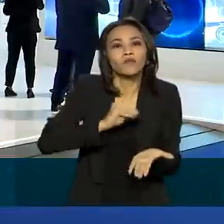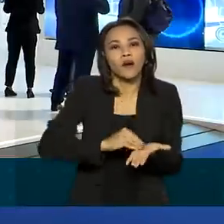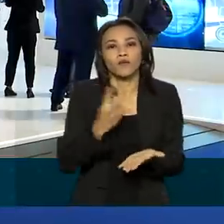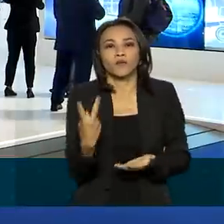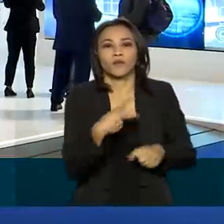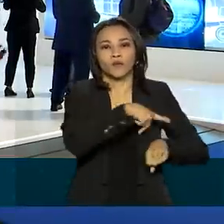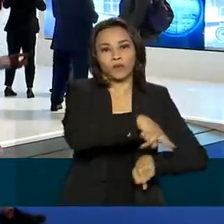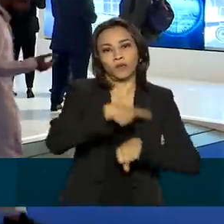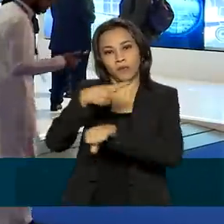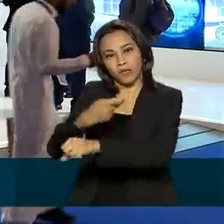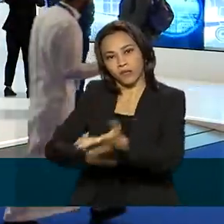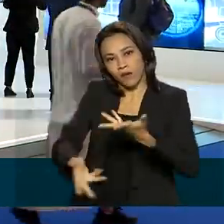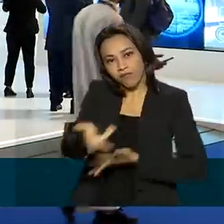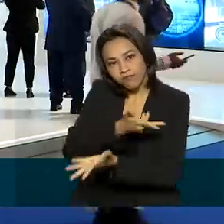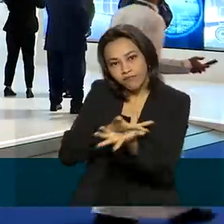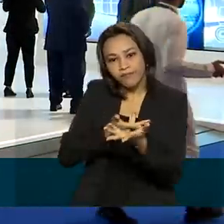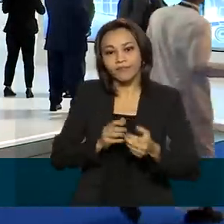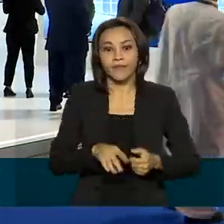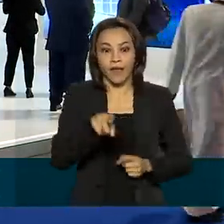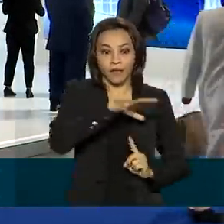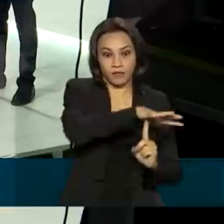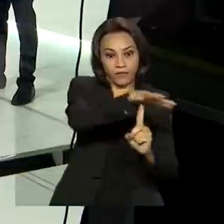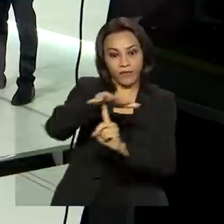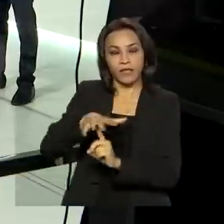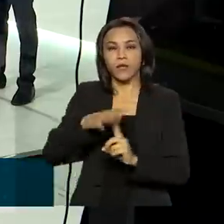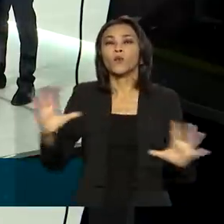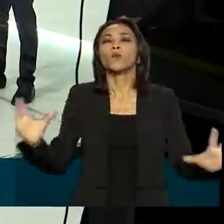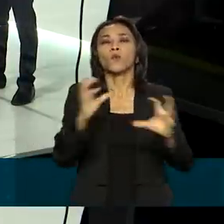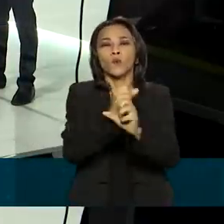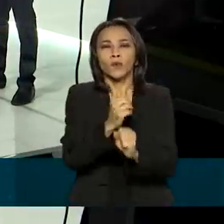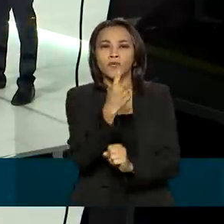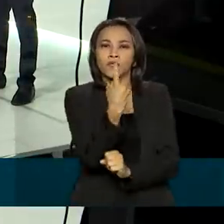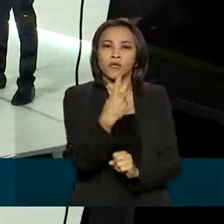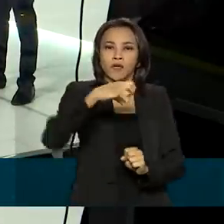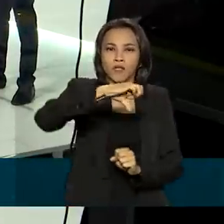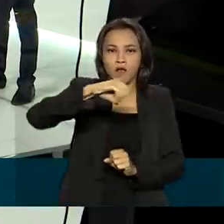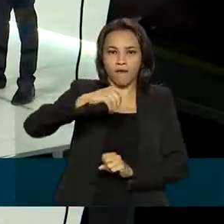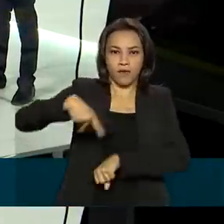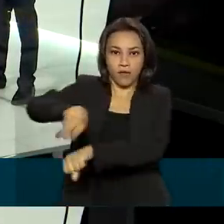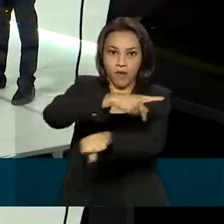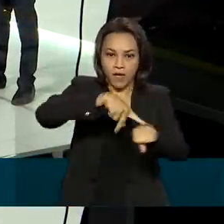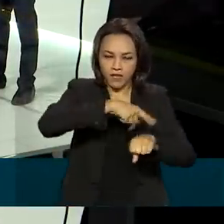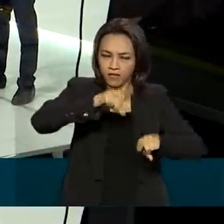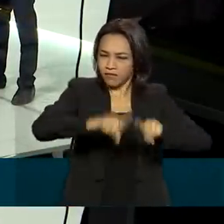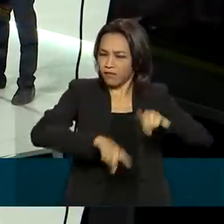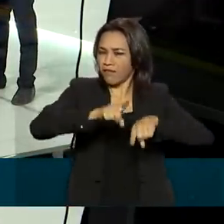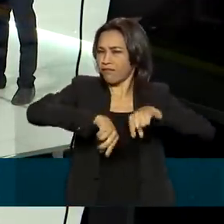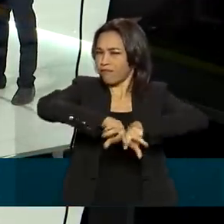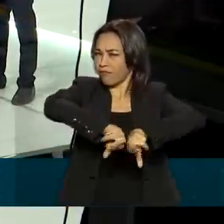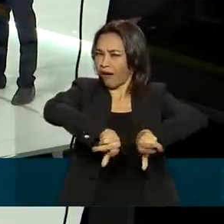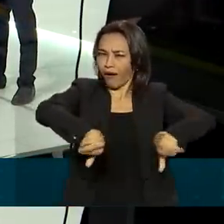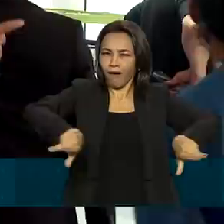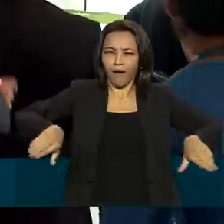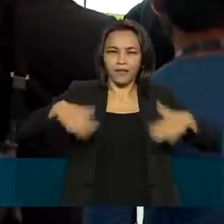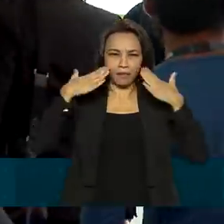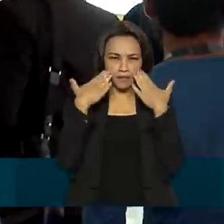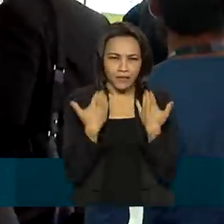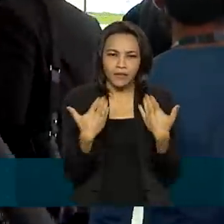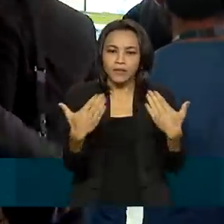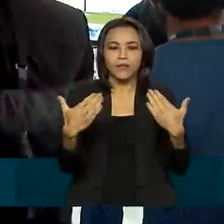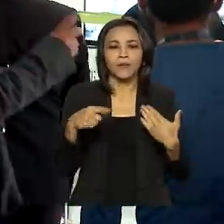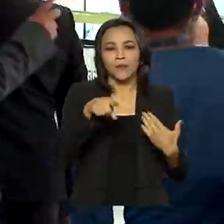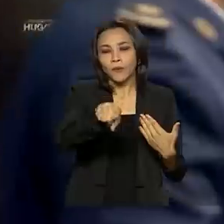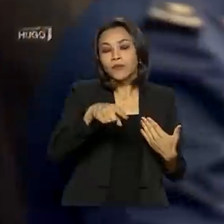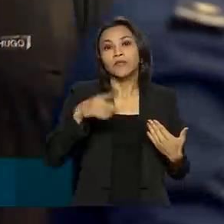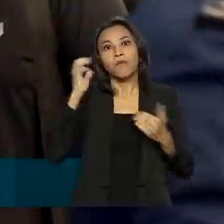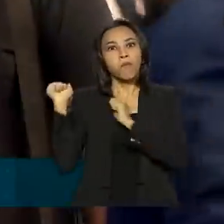A feira reúne 190 países, um mundo de produtos e oportunidades, apresentadas para uma